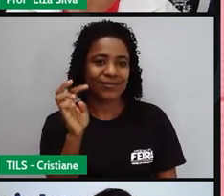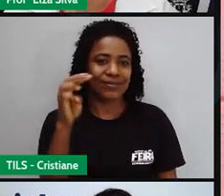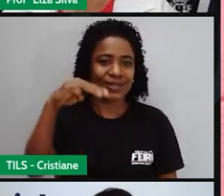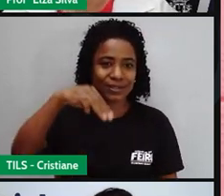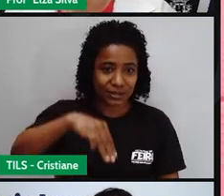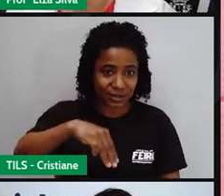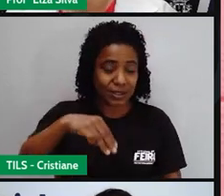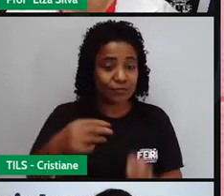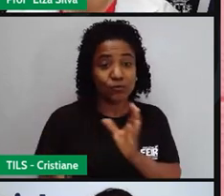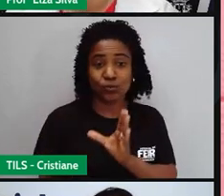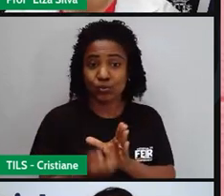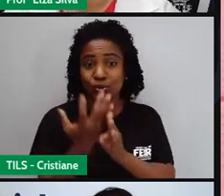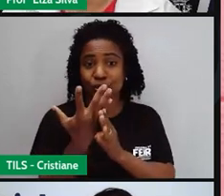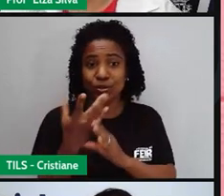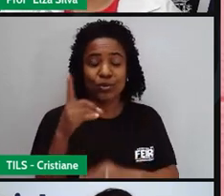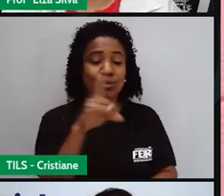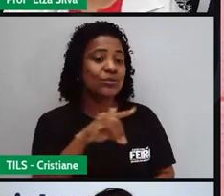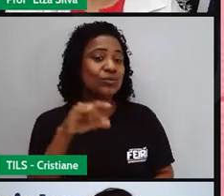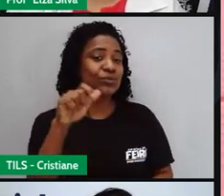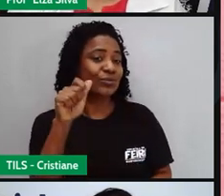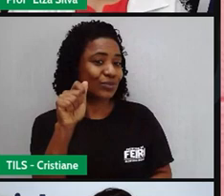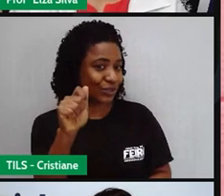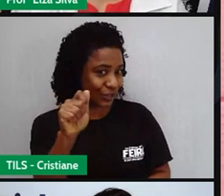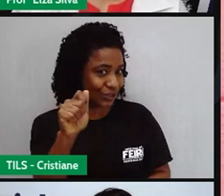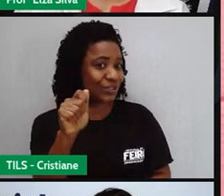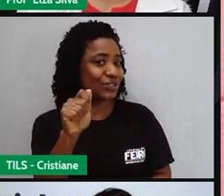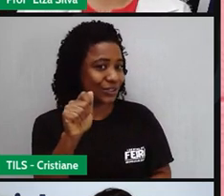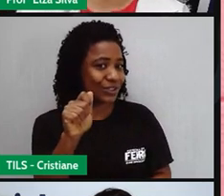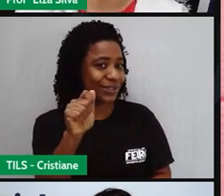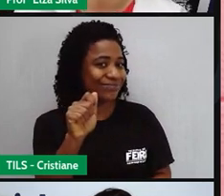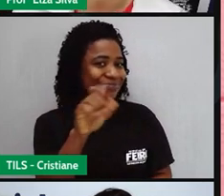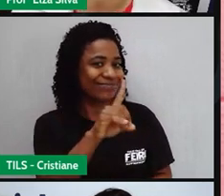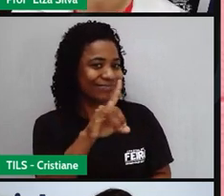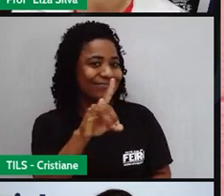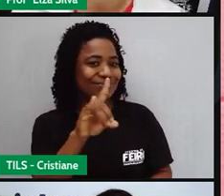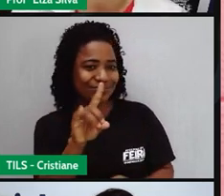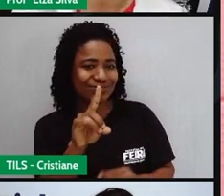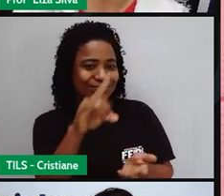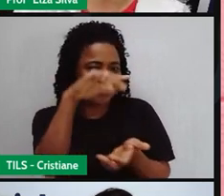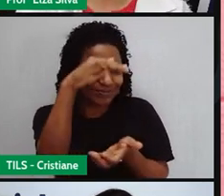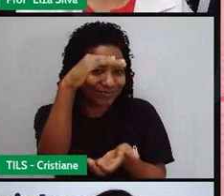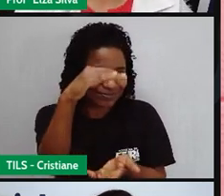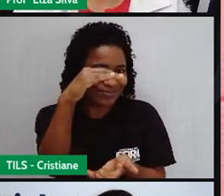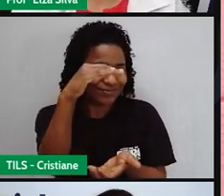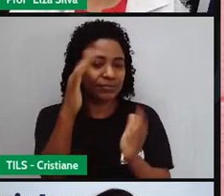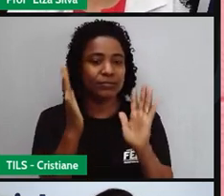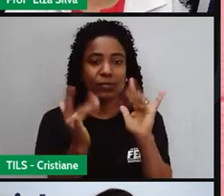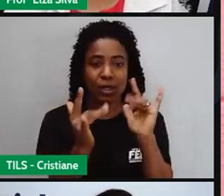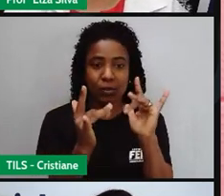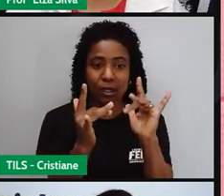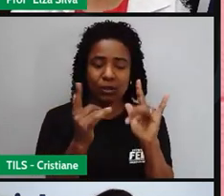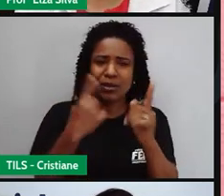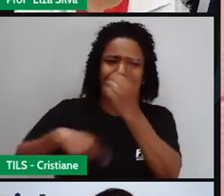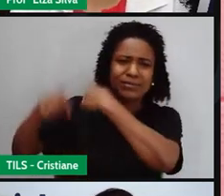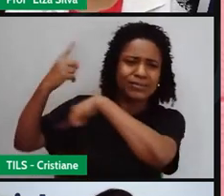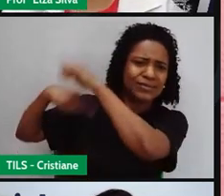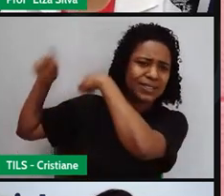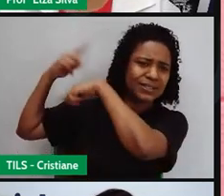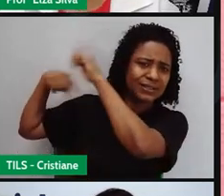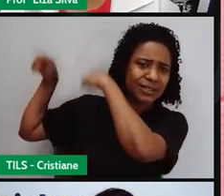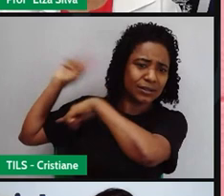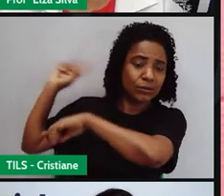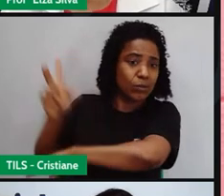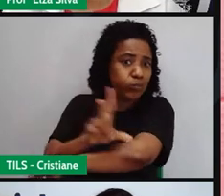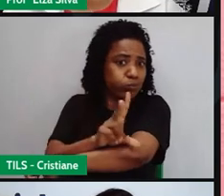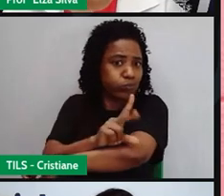dia de São Valentim, que já se comemora desde a Idade Média, mas que durante o processo, durante o